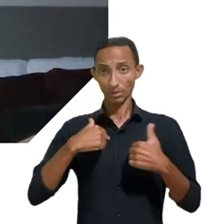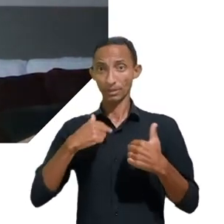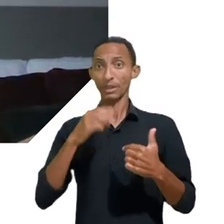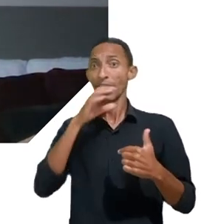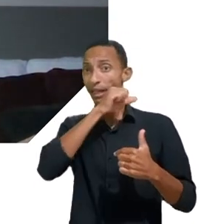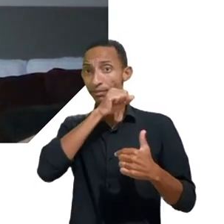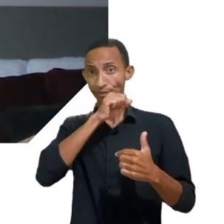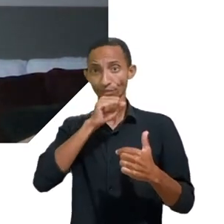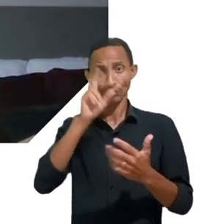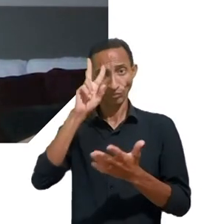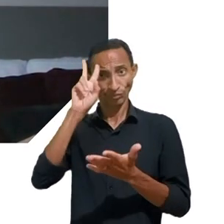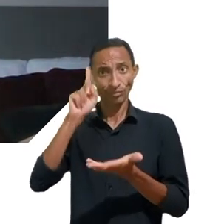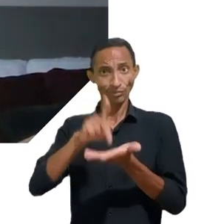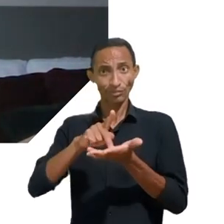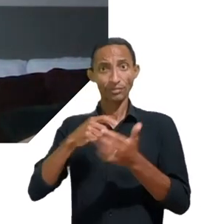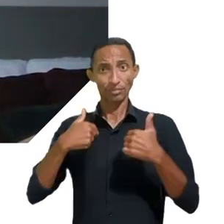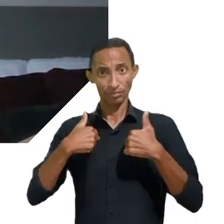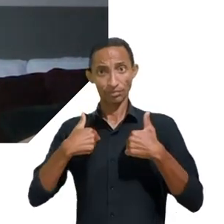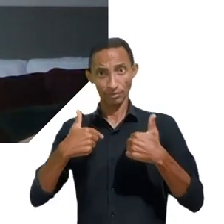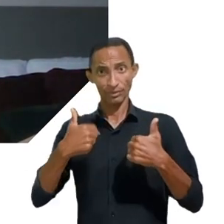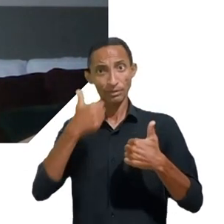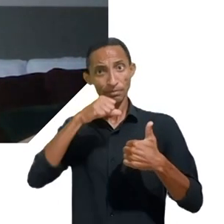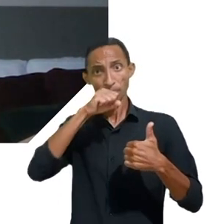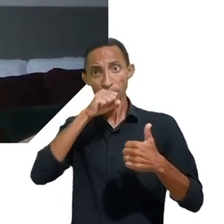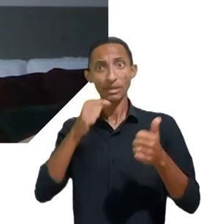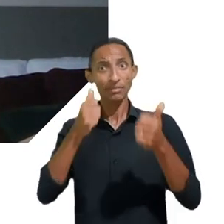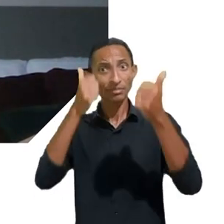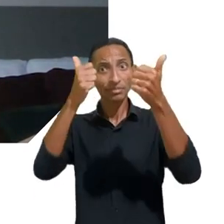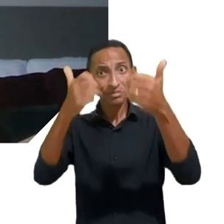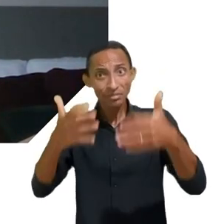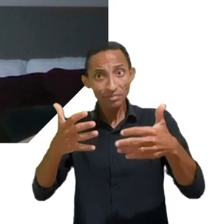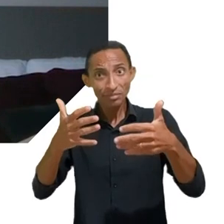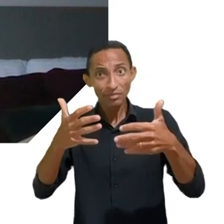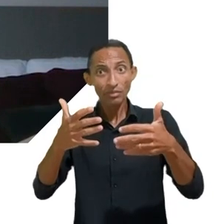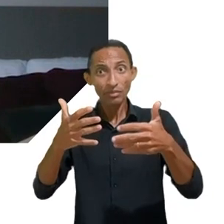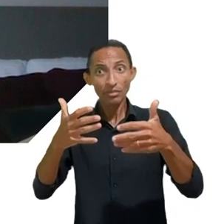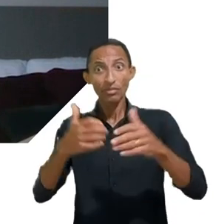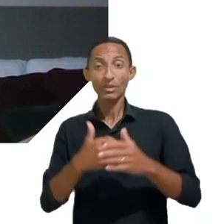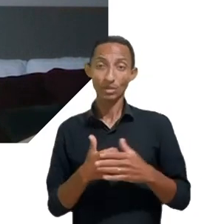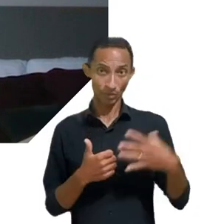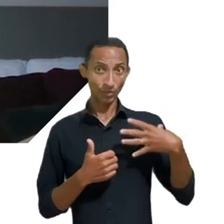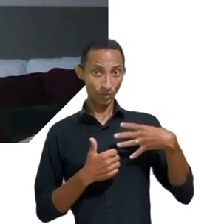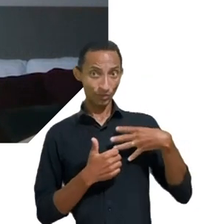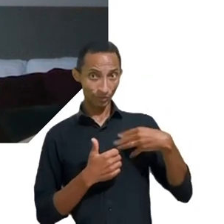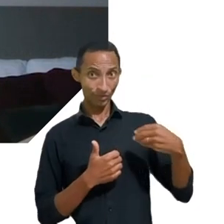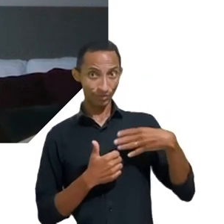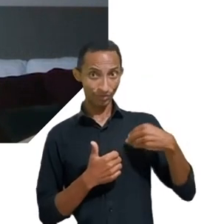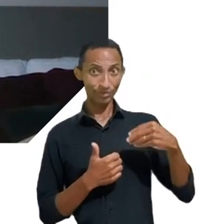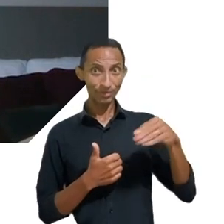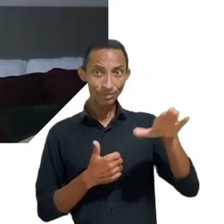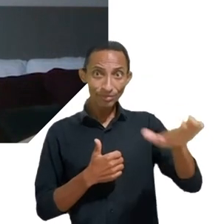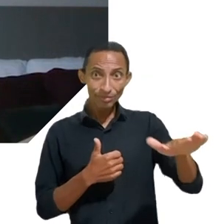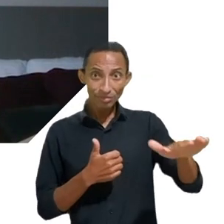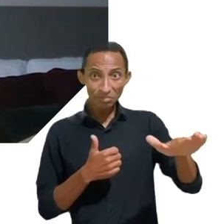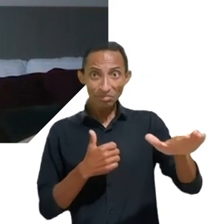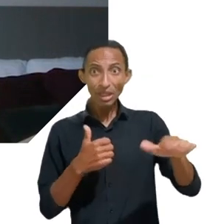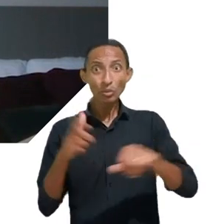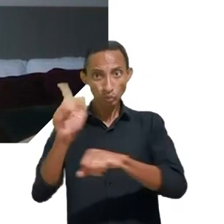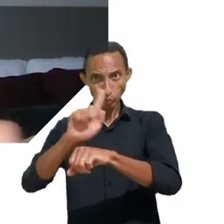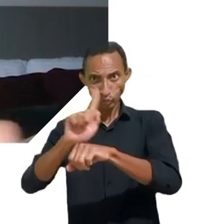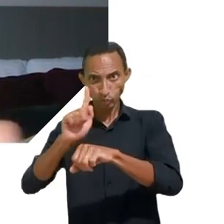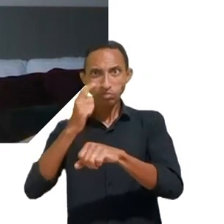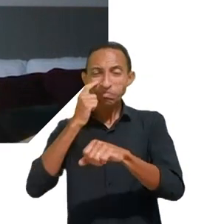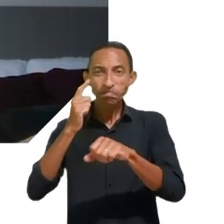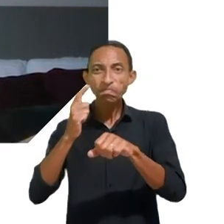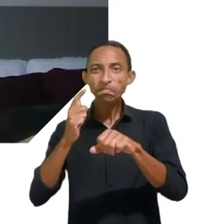fazer uma conta supervisionada, para o meu filho, é uma conta do Google supervisionada, uma conta que de acordo